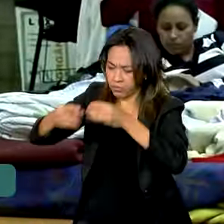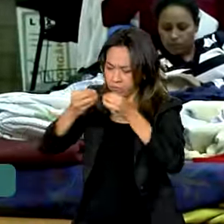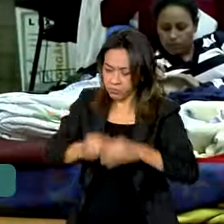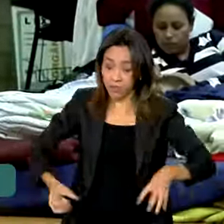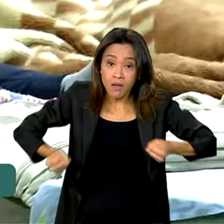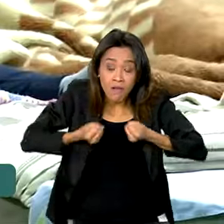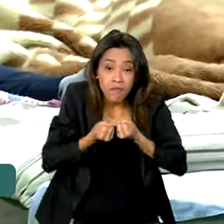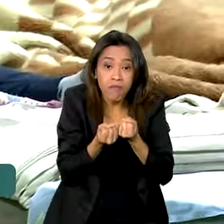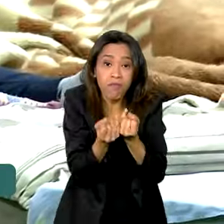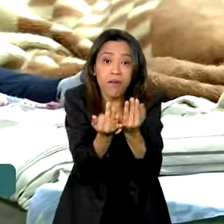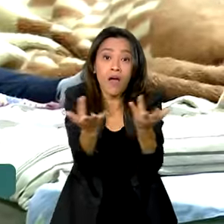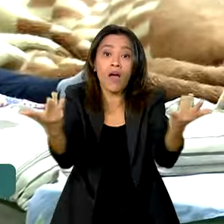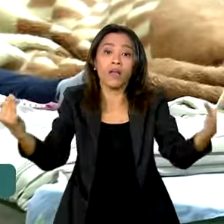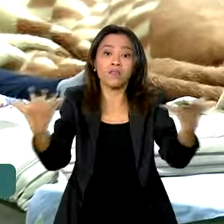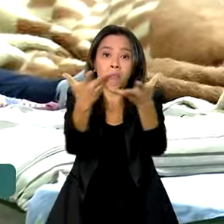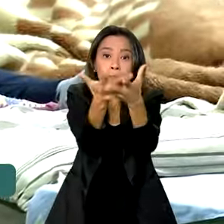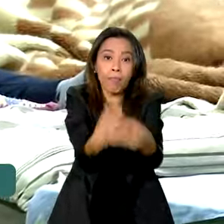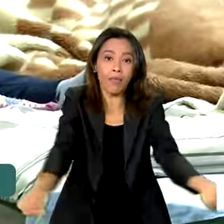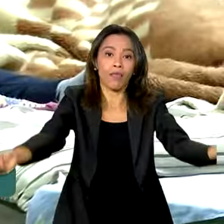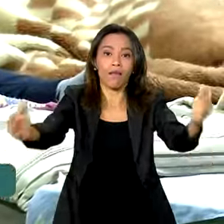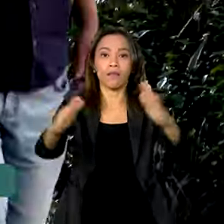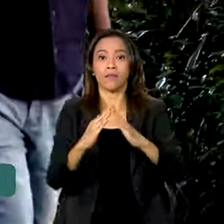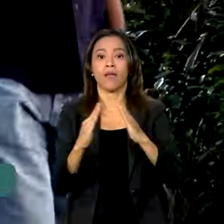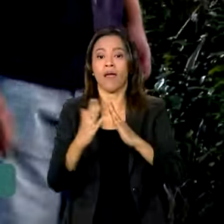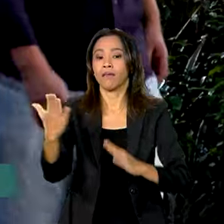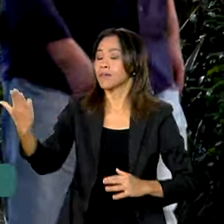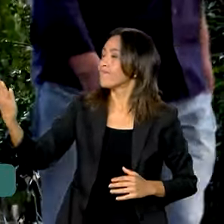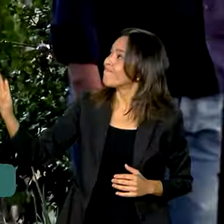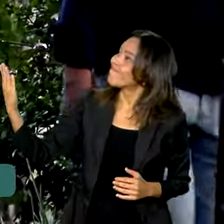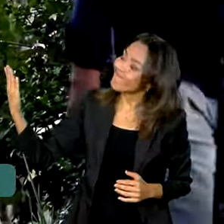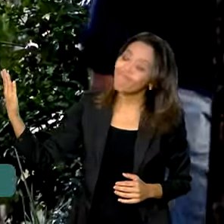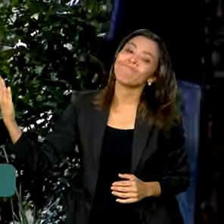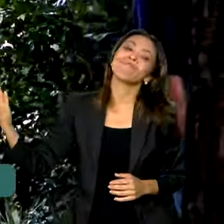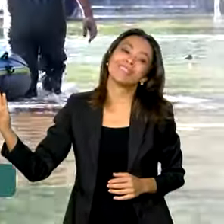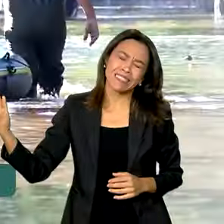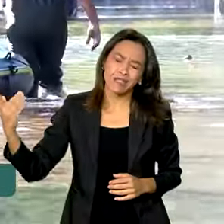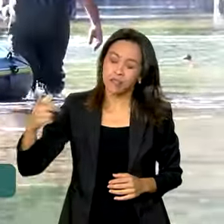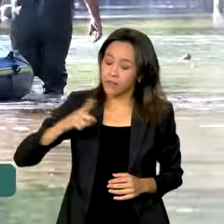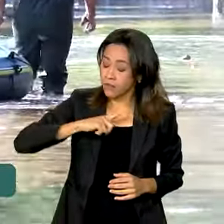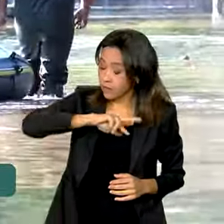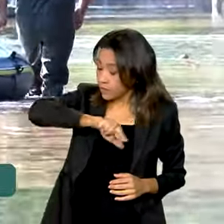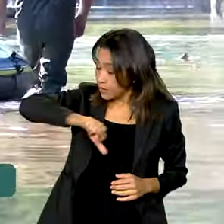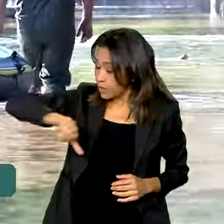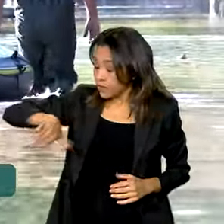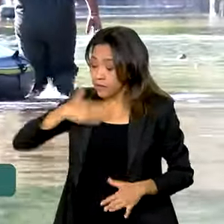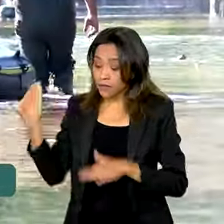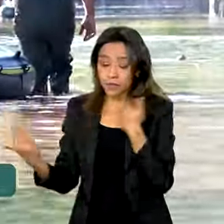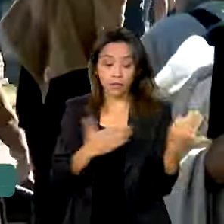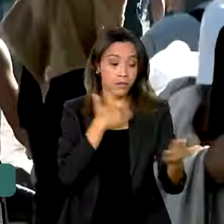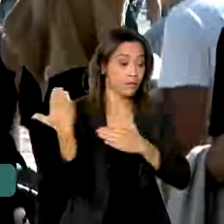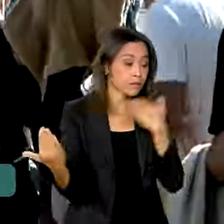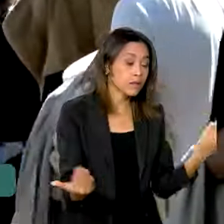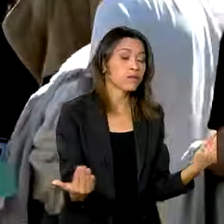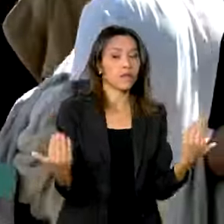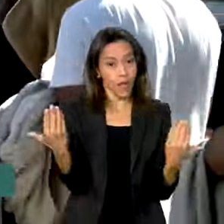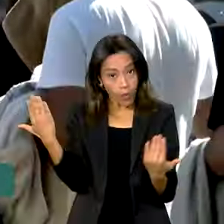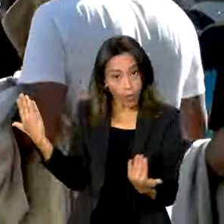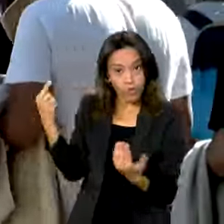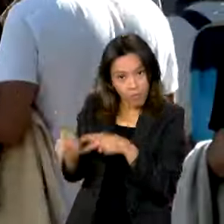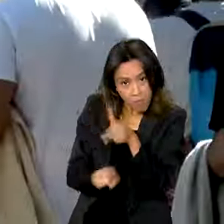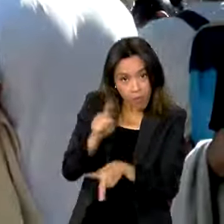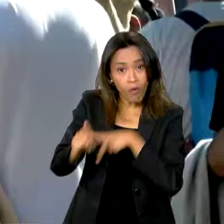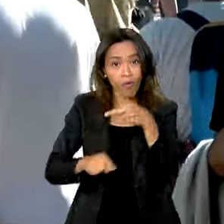milhares de desalojados e desabrigados e provocou diversas mortes. O povo gaúcho